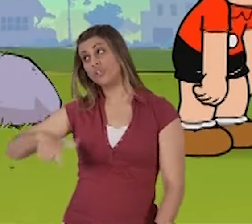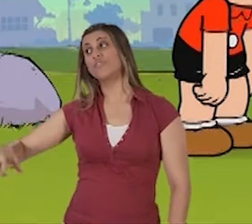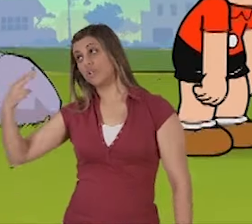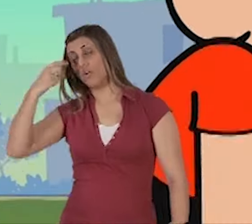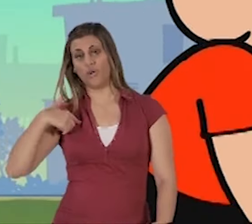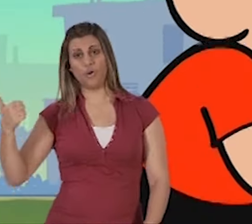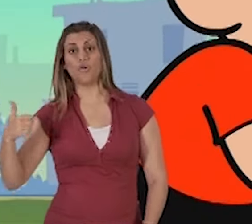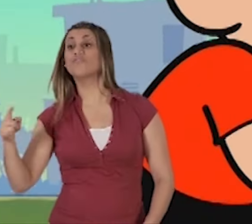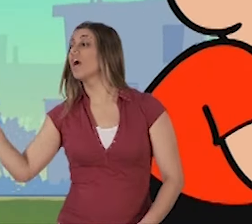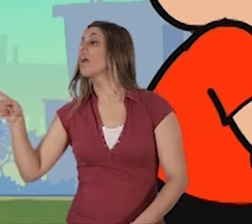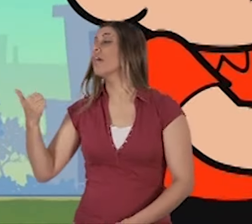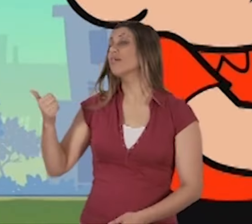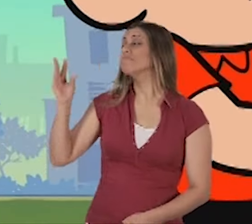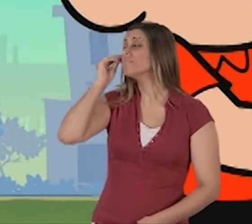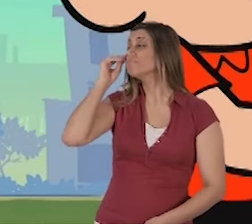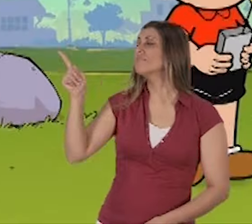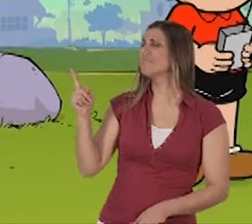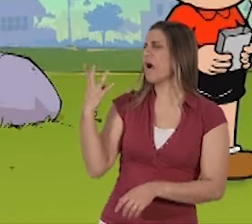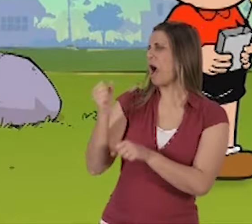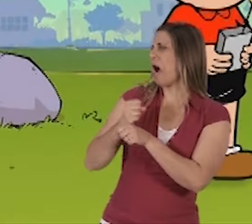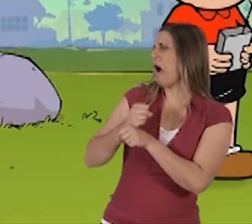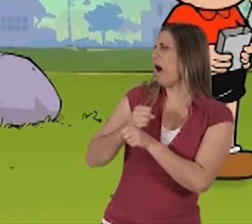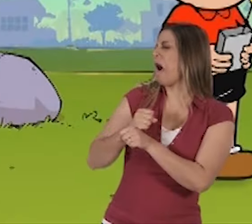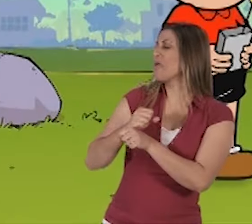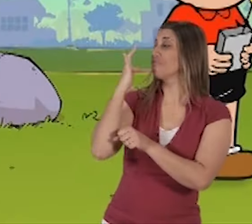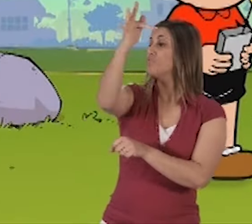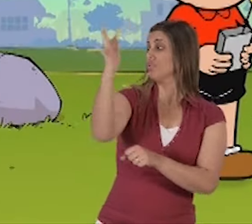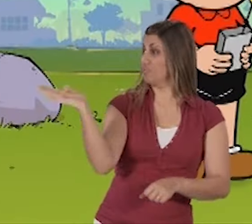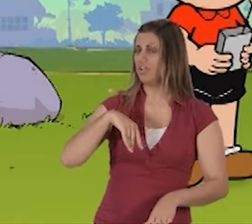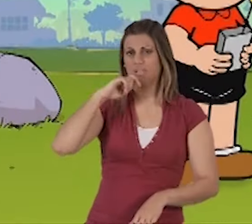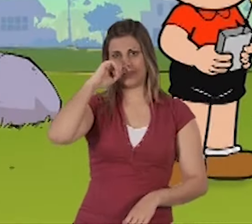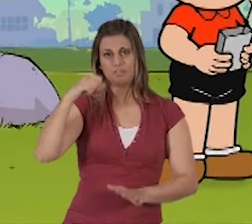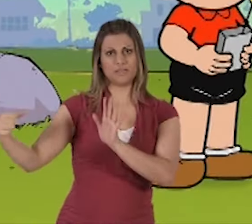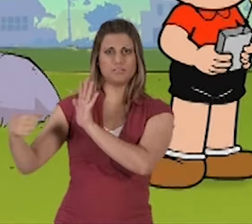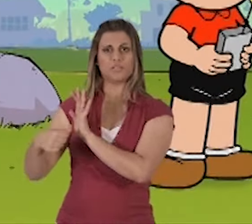eu vou te mandar, tá? Oh, marca aí, tipo, trocentos anos no futuro!